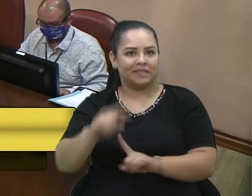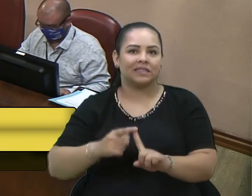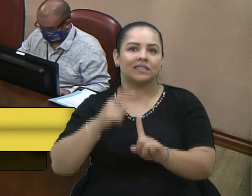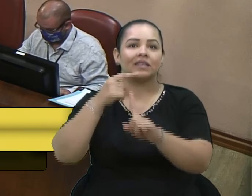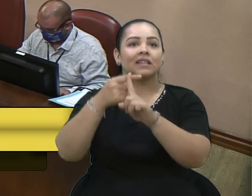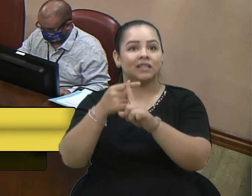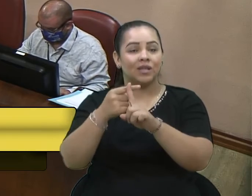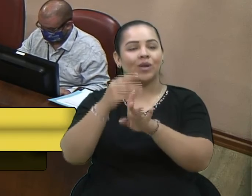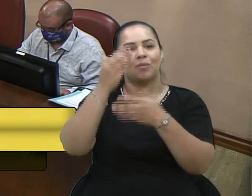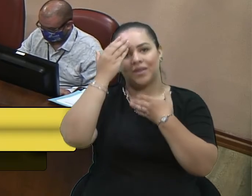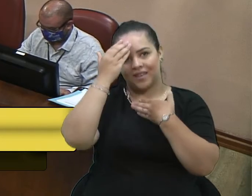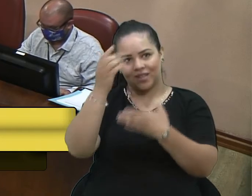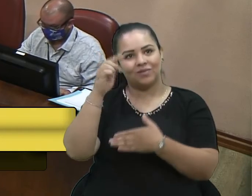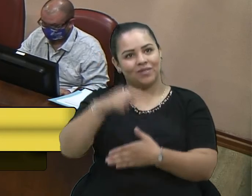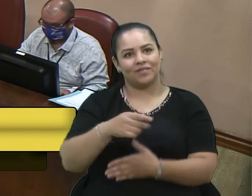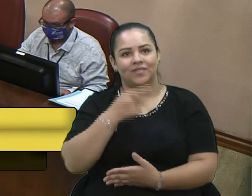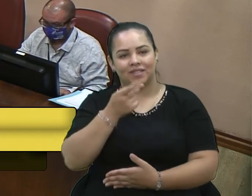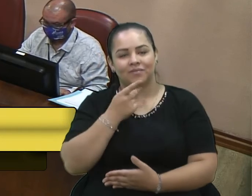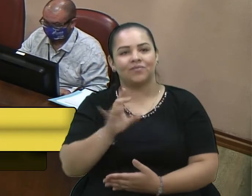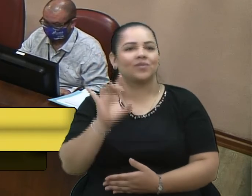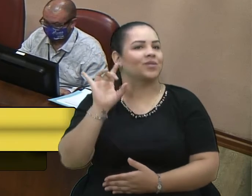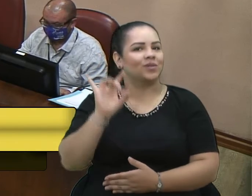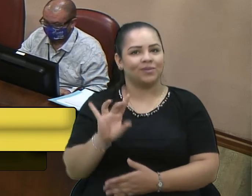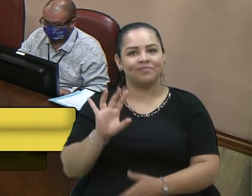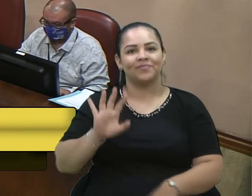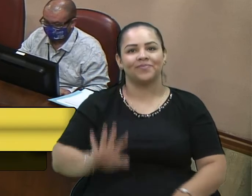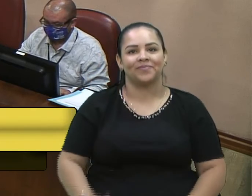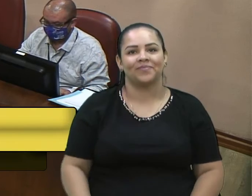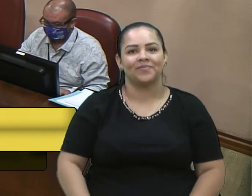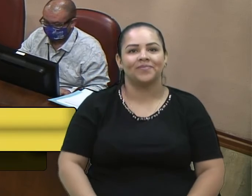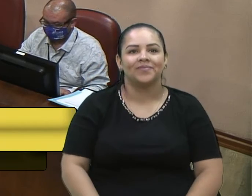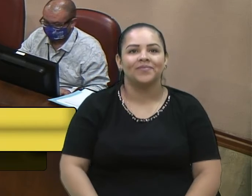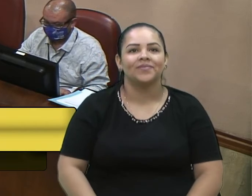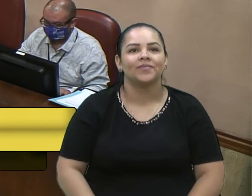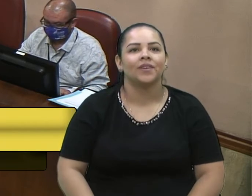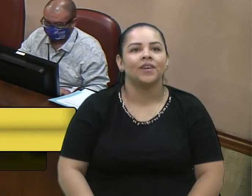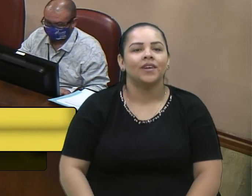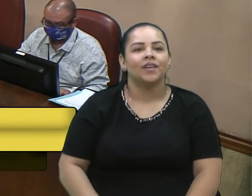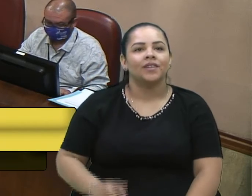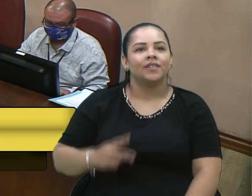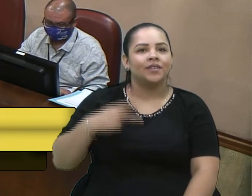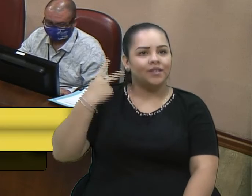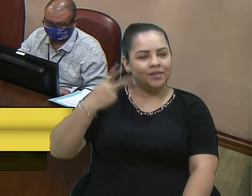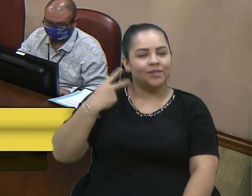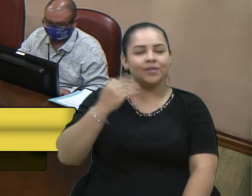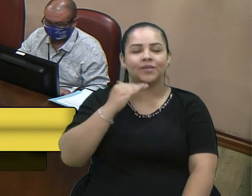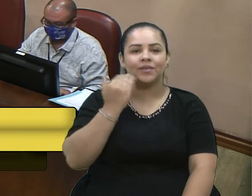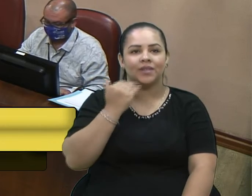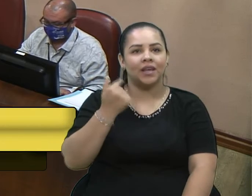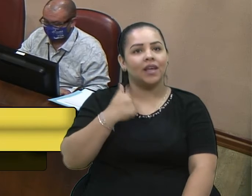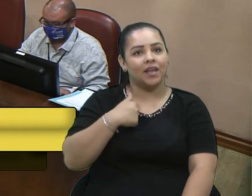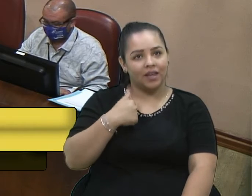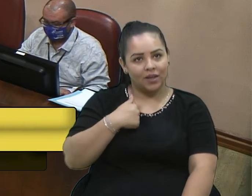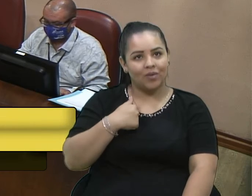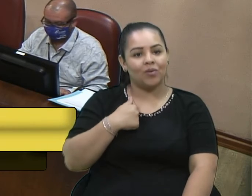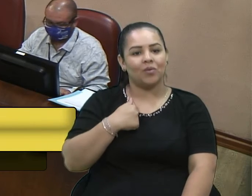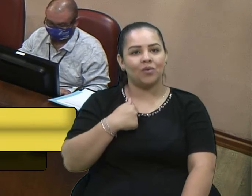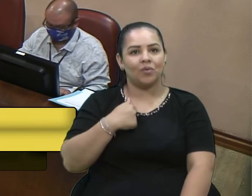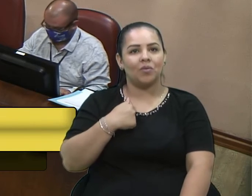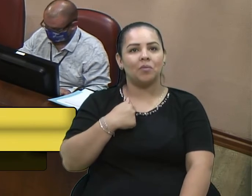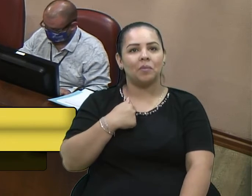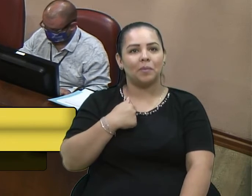trazido essas informações aqui no Aparte. Presidente. Vereadora Marisol, mesmo eu estando na condição do presidente,